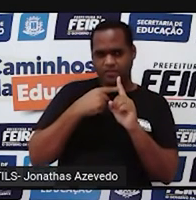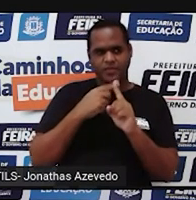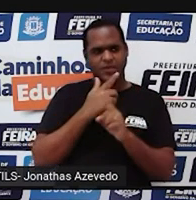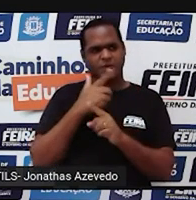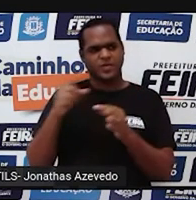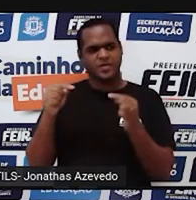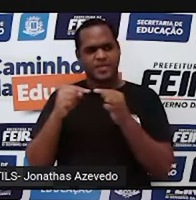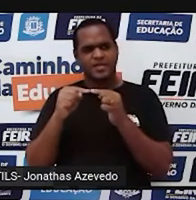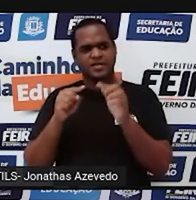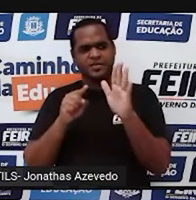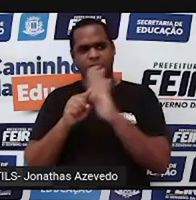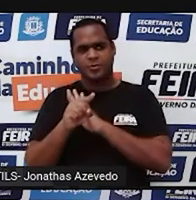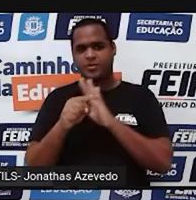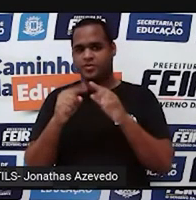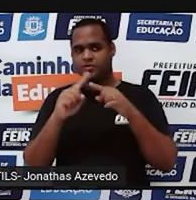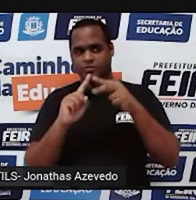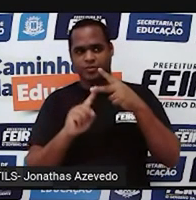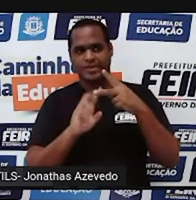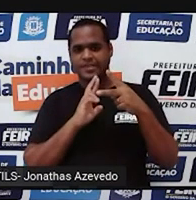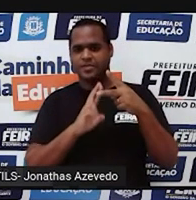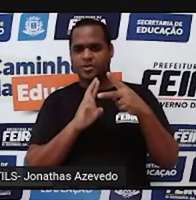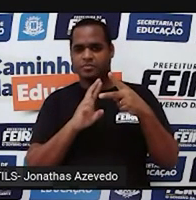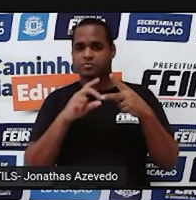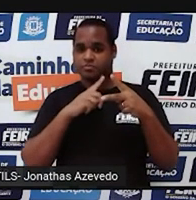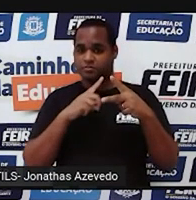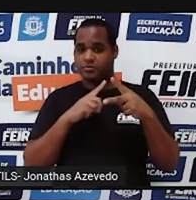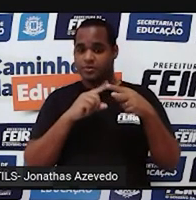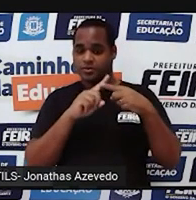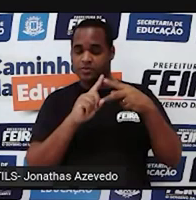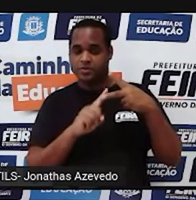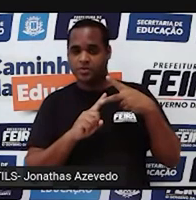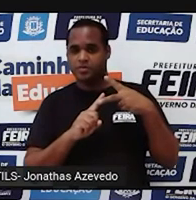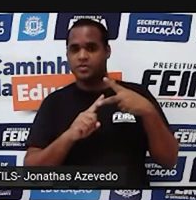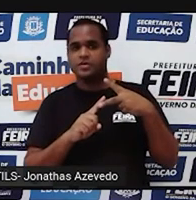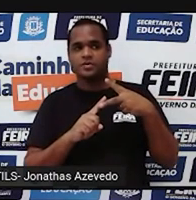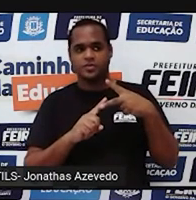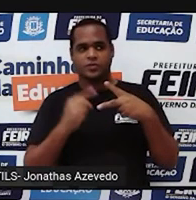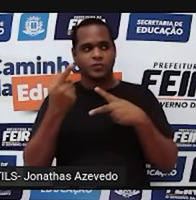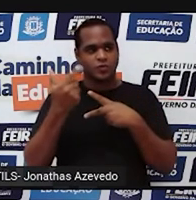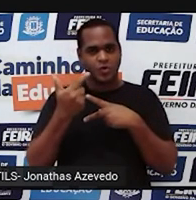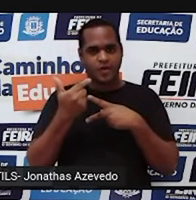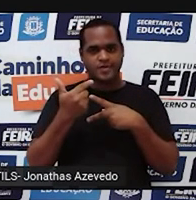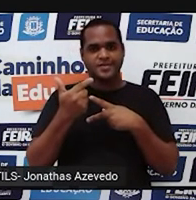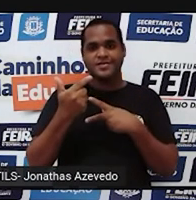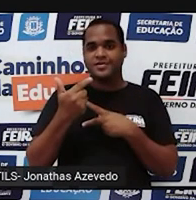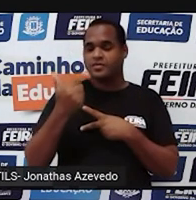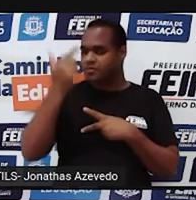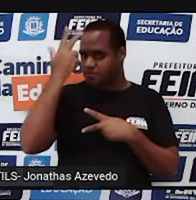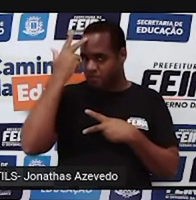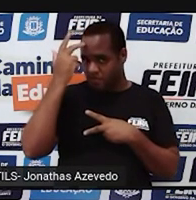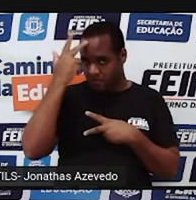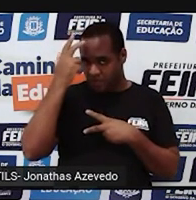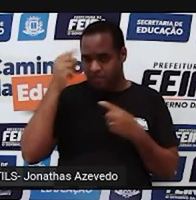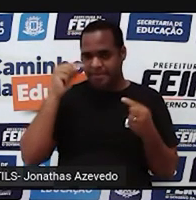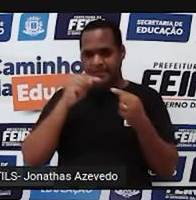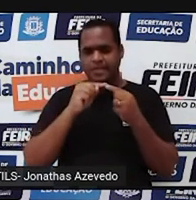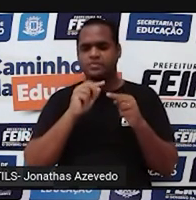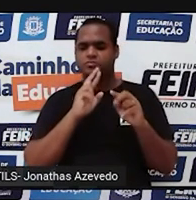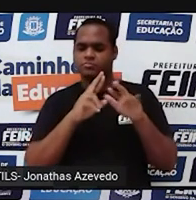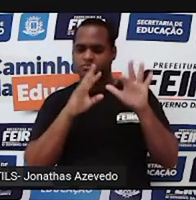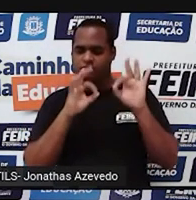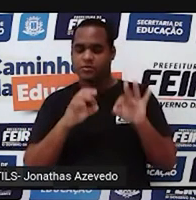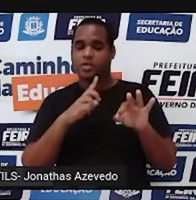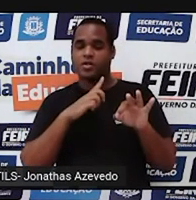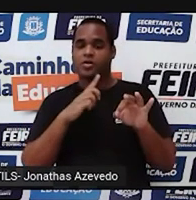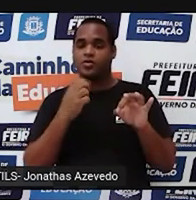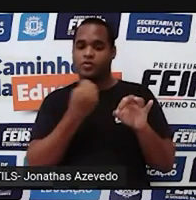pergunta, há duas respostas. Olha só, o 12, ele tá escrito em sua forma natural, é